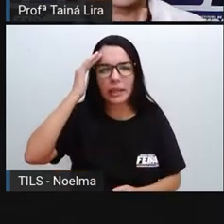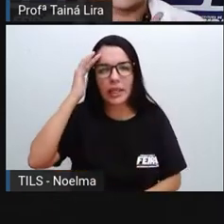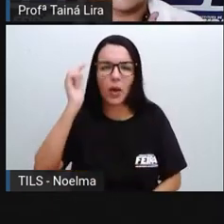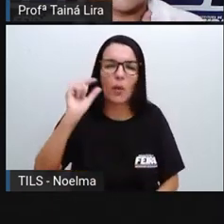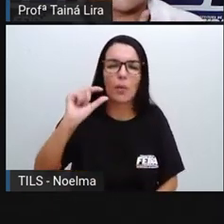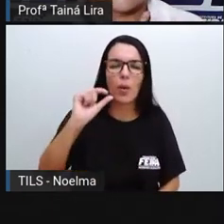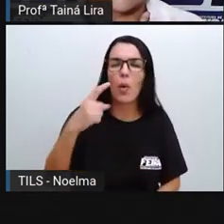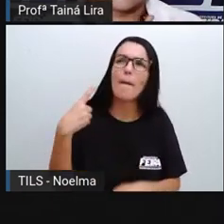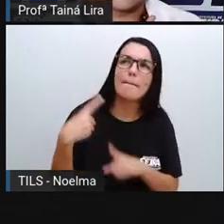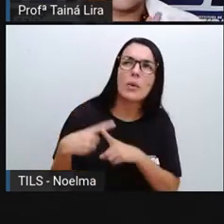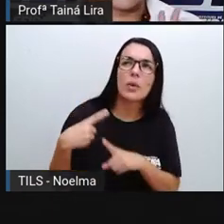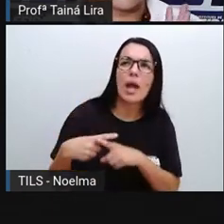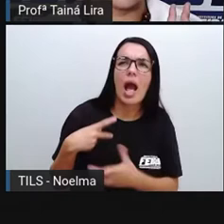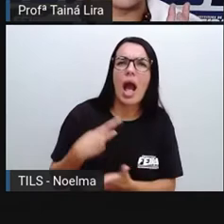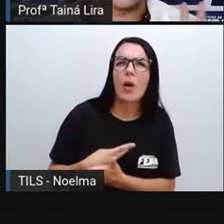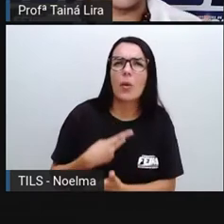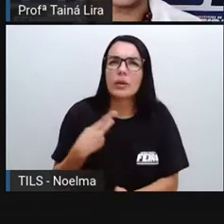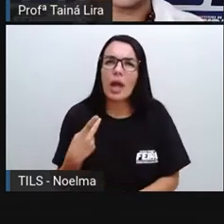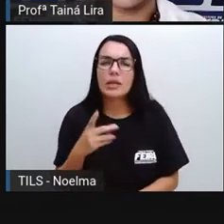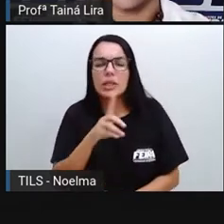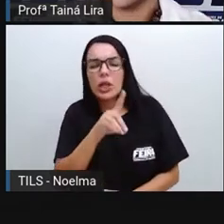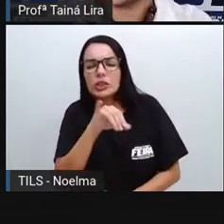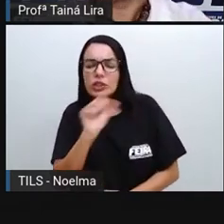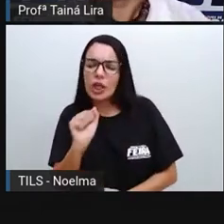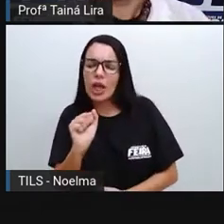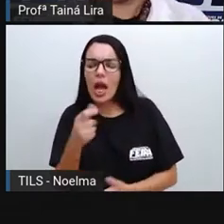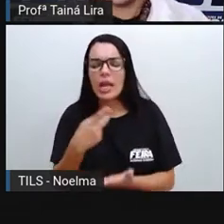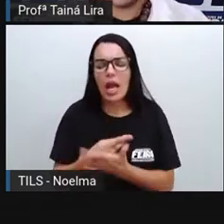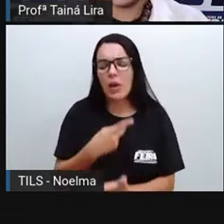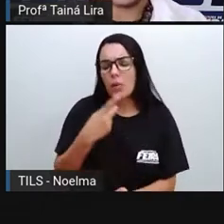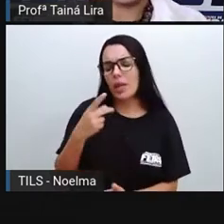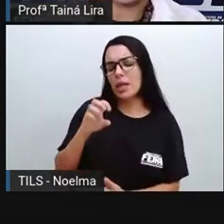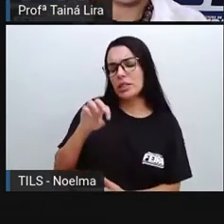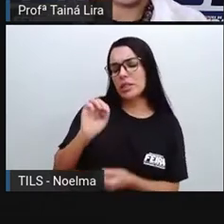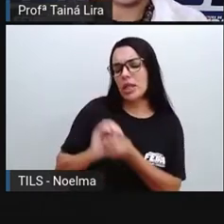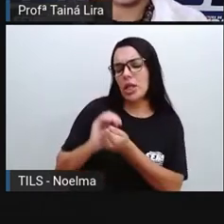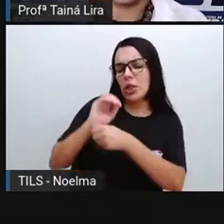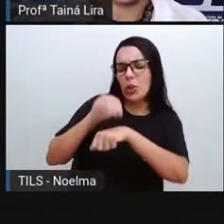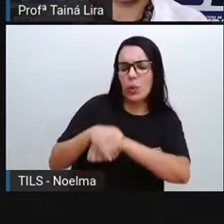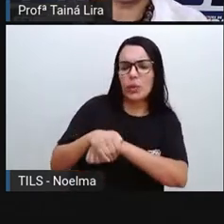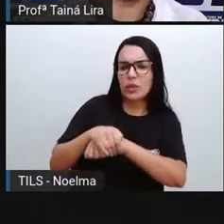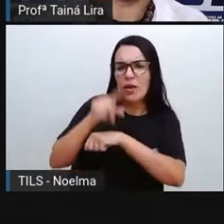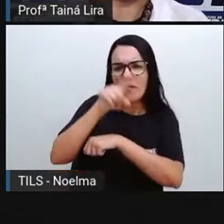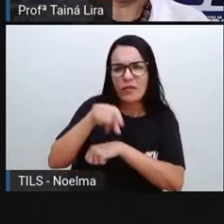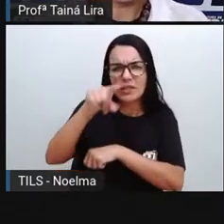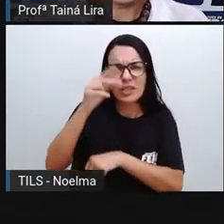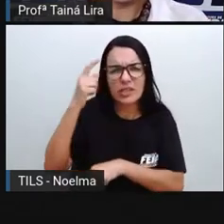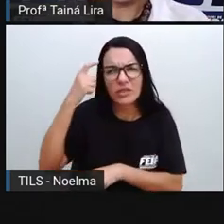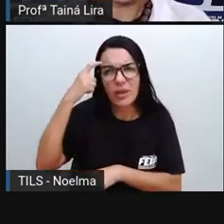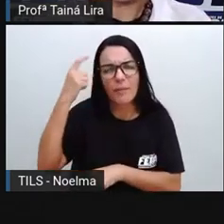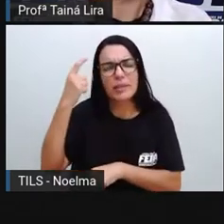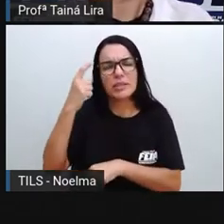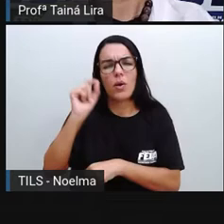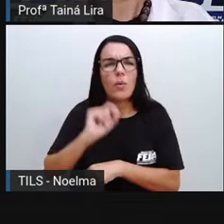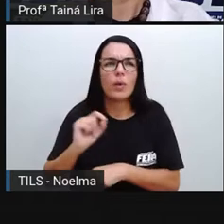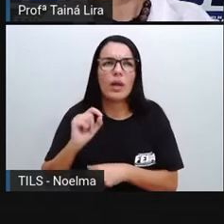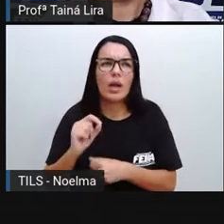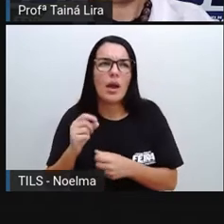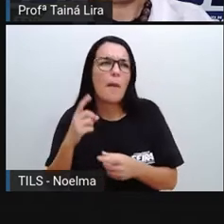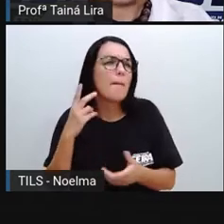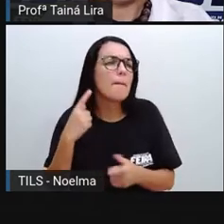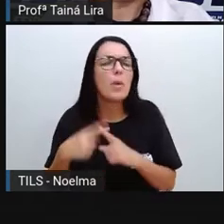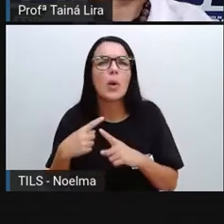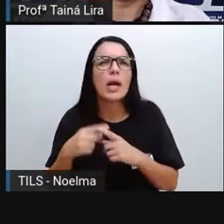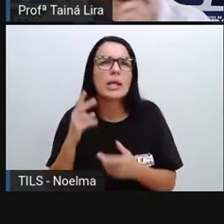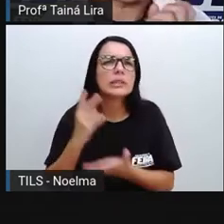Por que será, Pró, que nós temos aí o dia e a noite? Vocês já pararam para pensar nisso? Ou, Pró, por que é que não é sempre